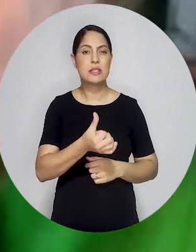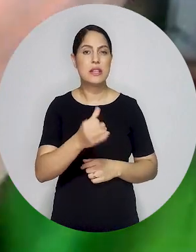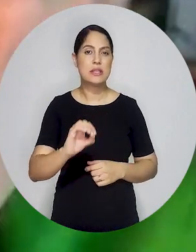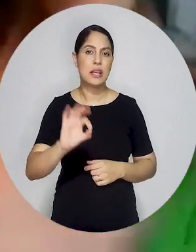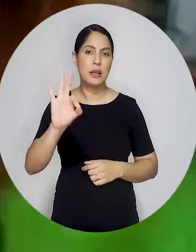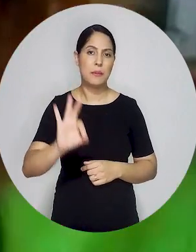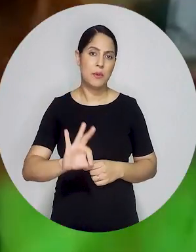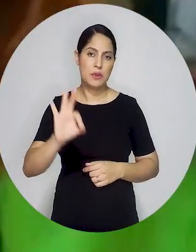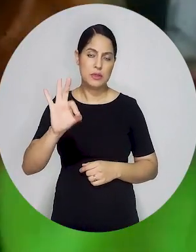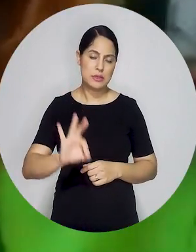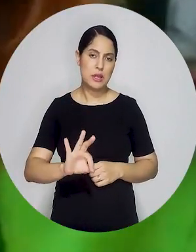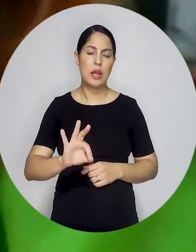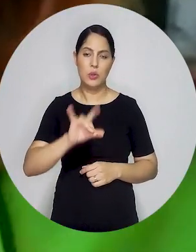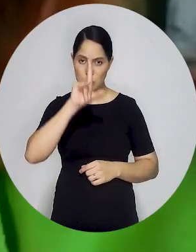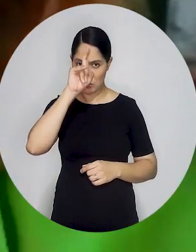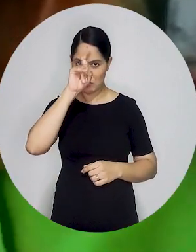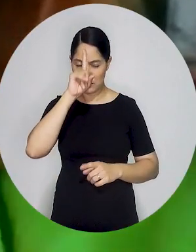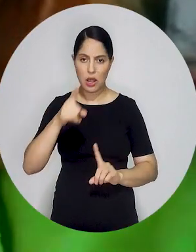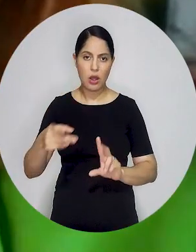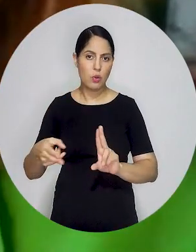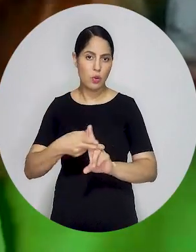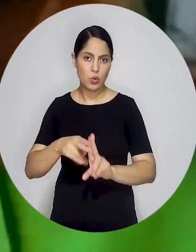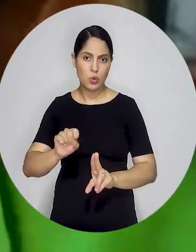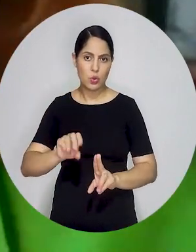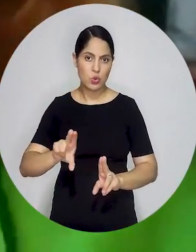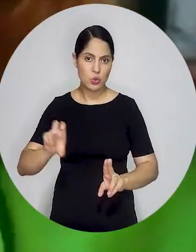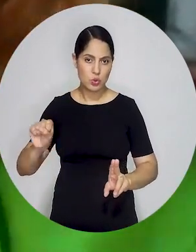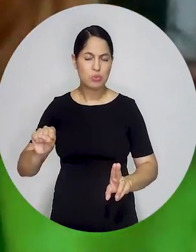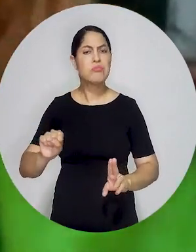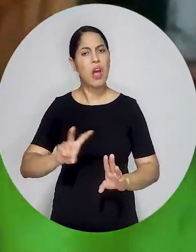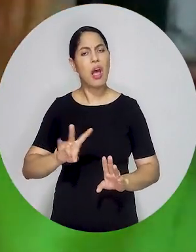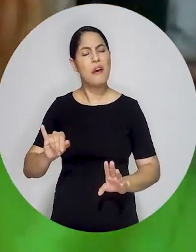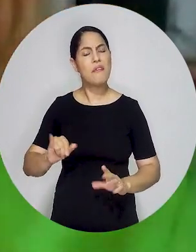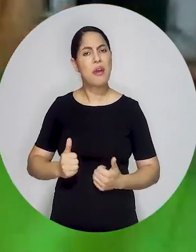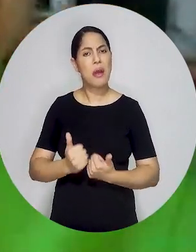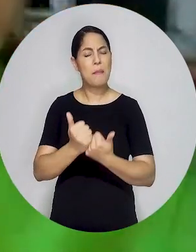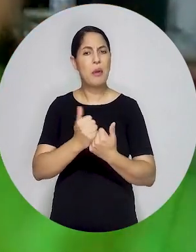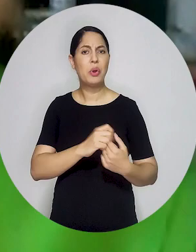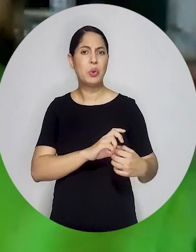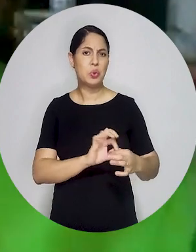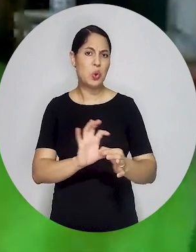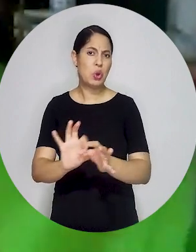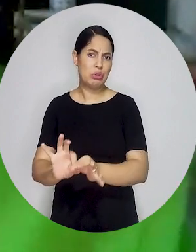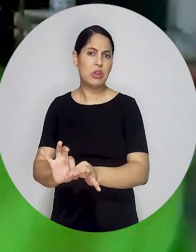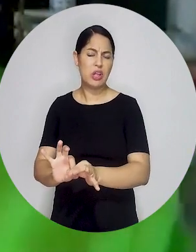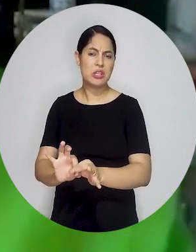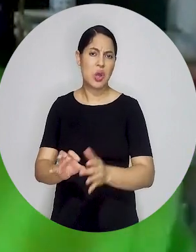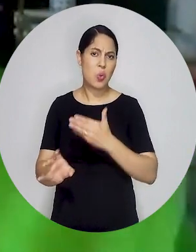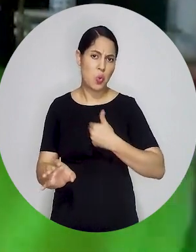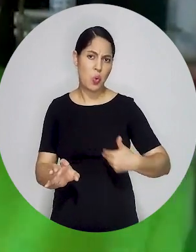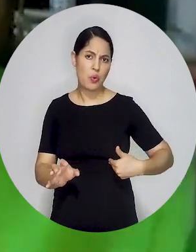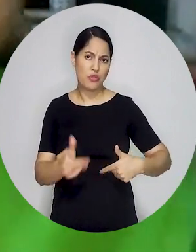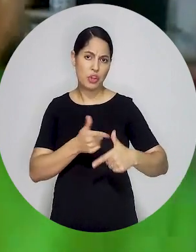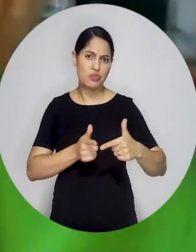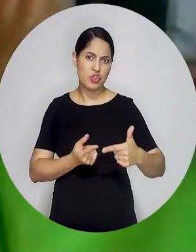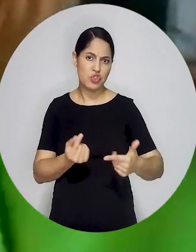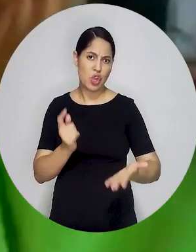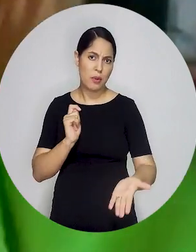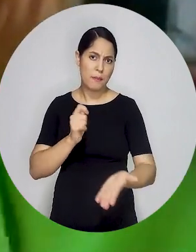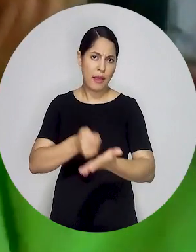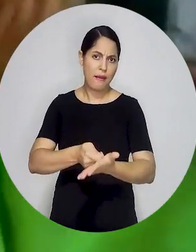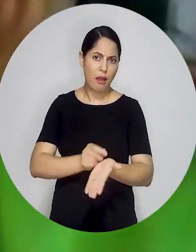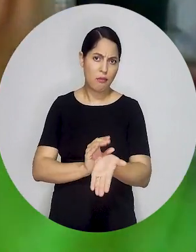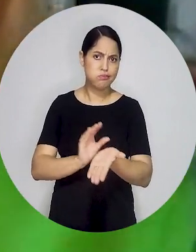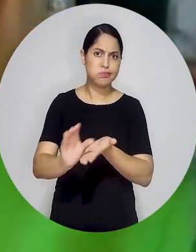Por exemplo, um hospital que atende 60% do SUS, ele também teria essa porcentagem se beneficiando do